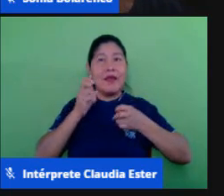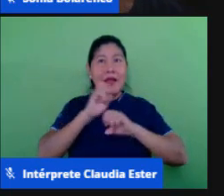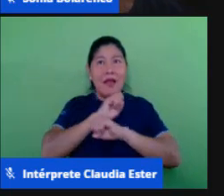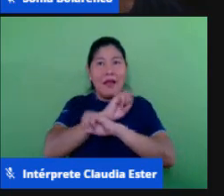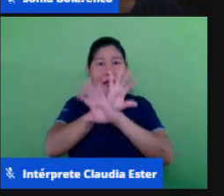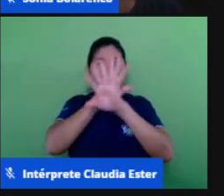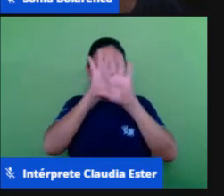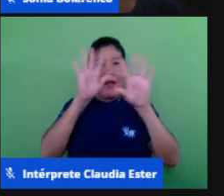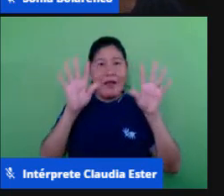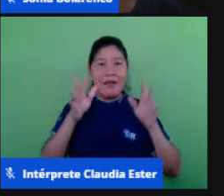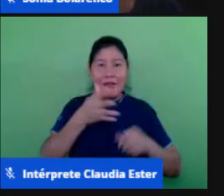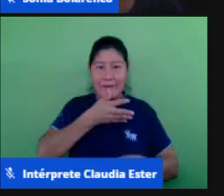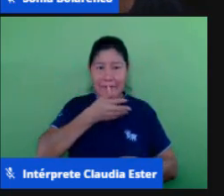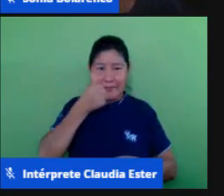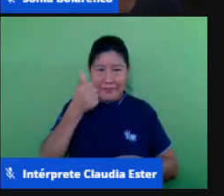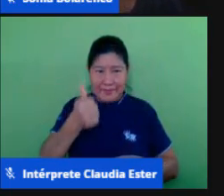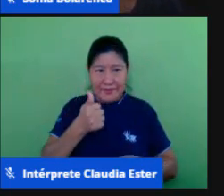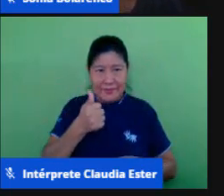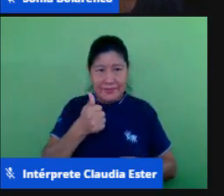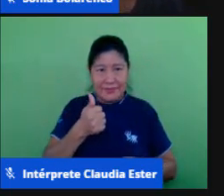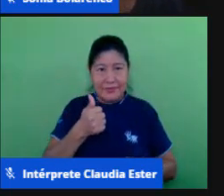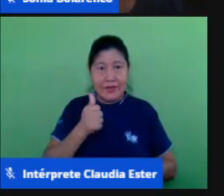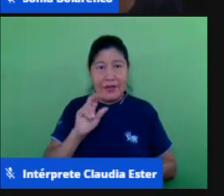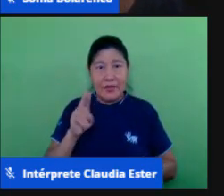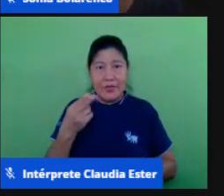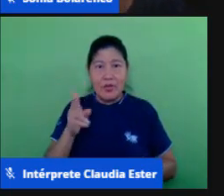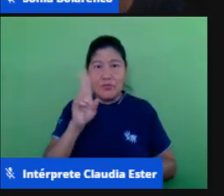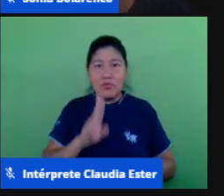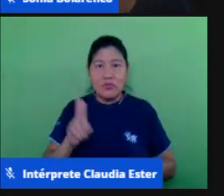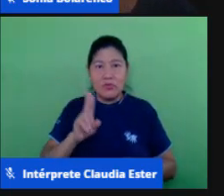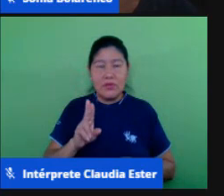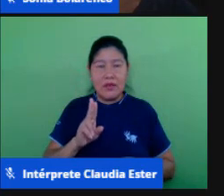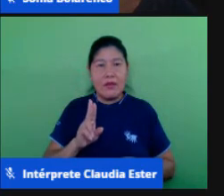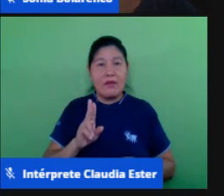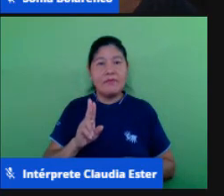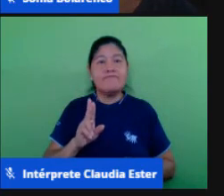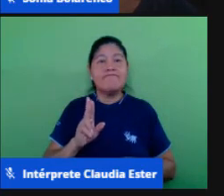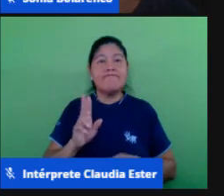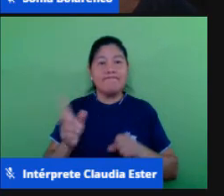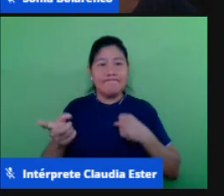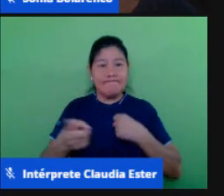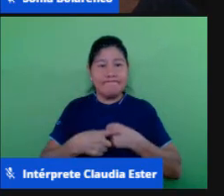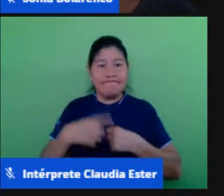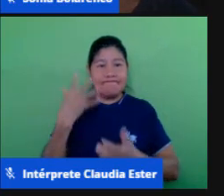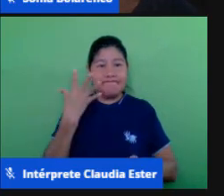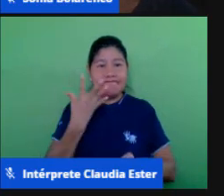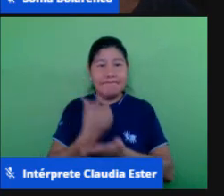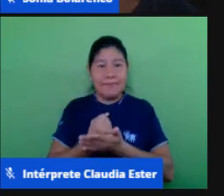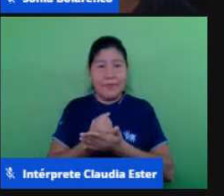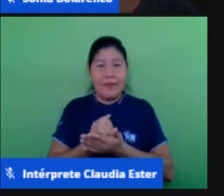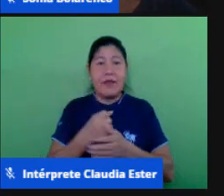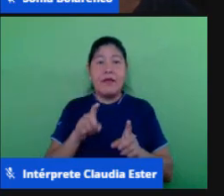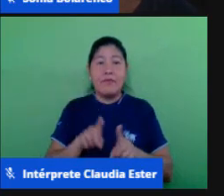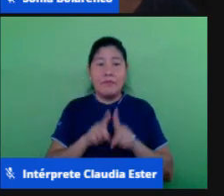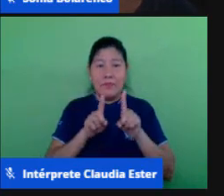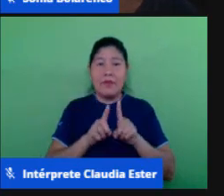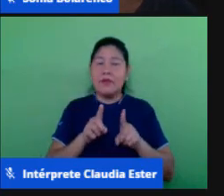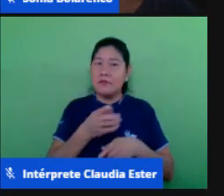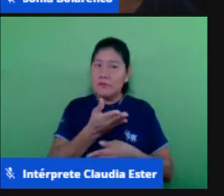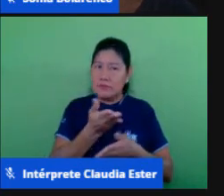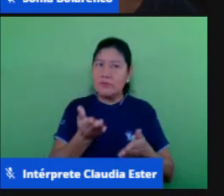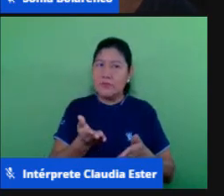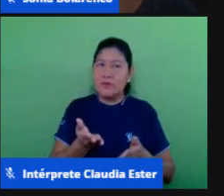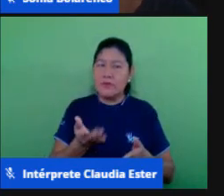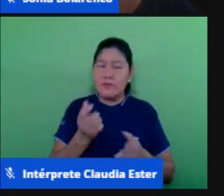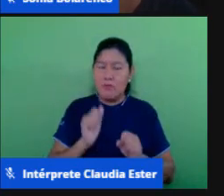é muito maior aqui nós utilizamos prints mas como o Antônio disse e a Sônia pode ser feito isso